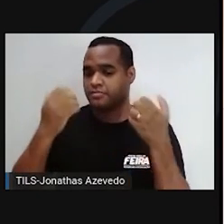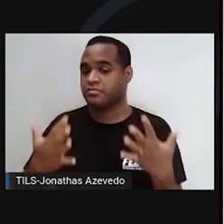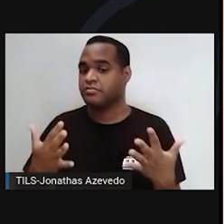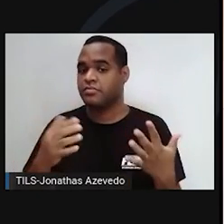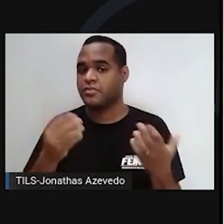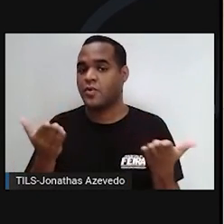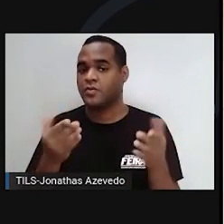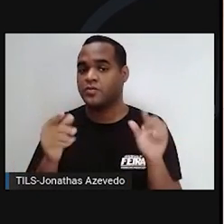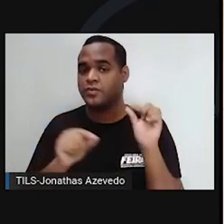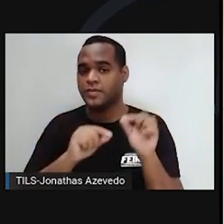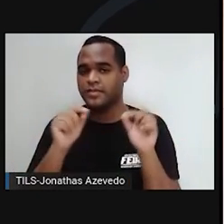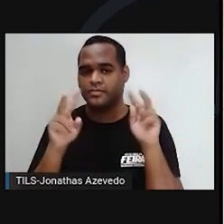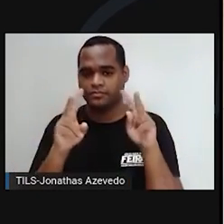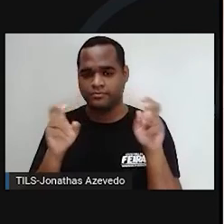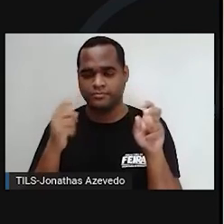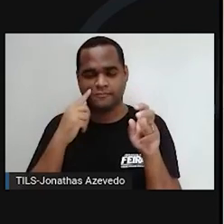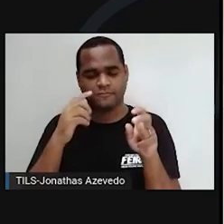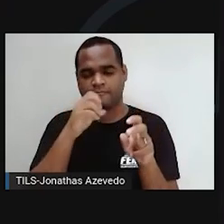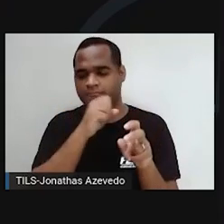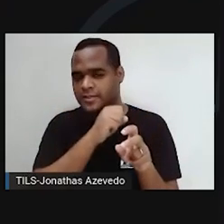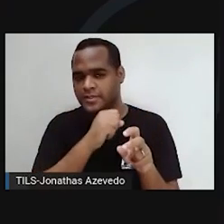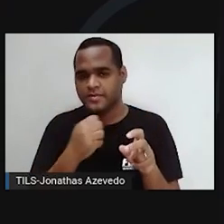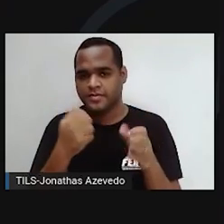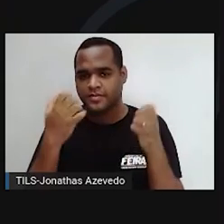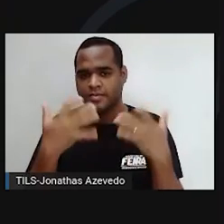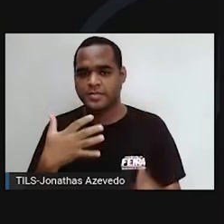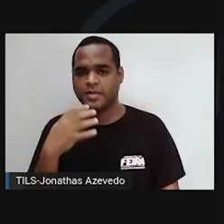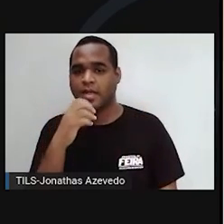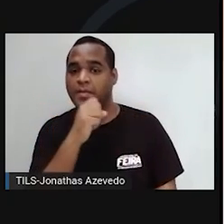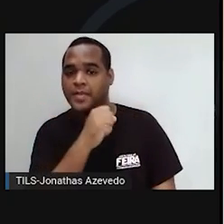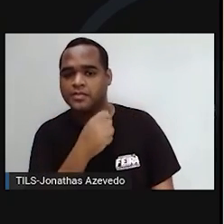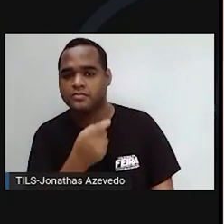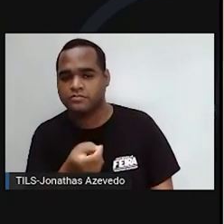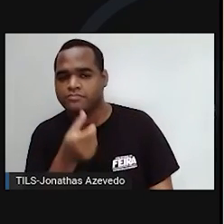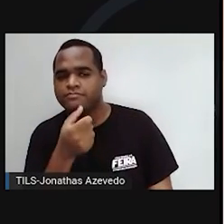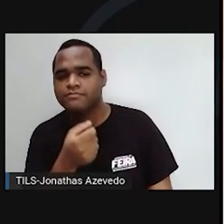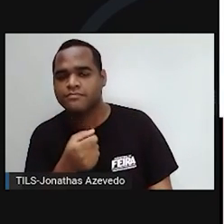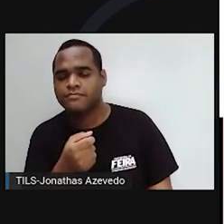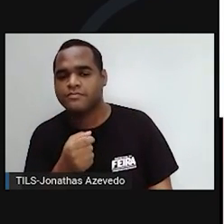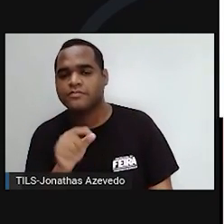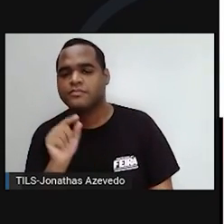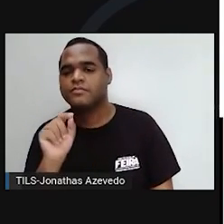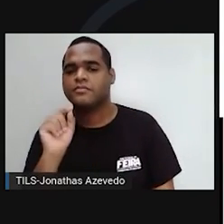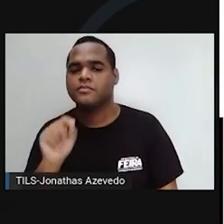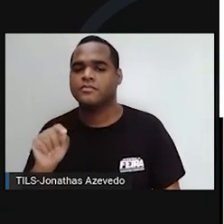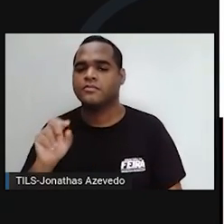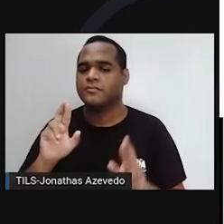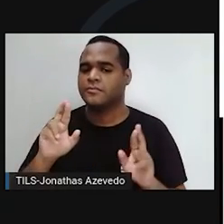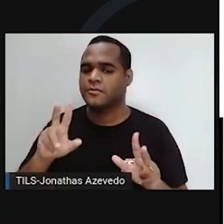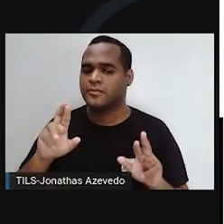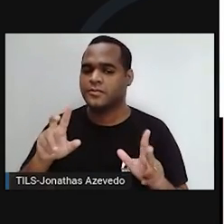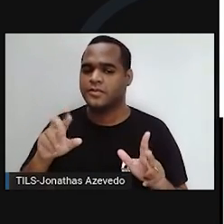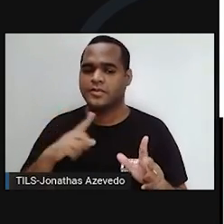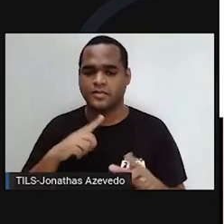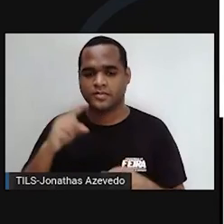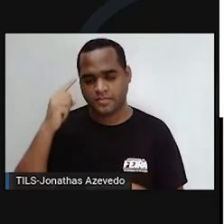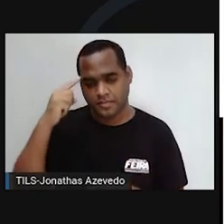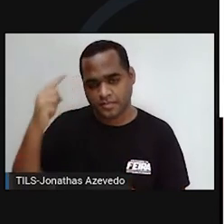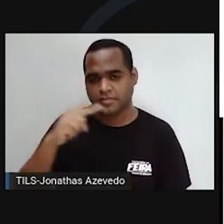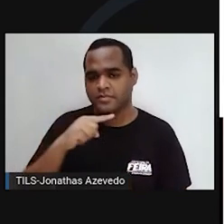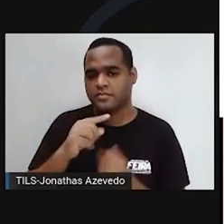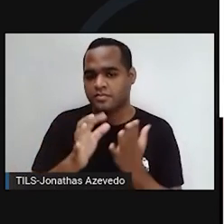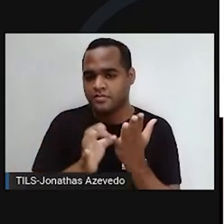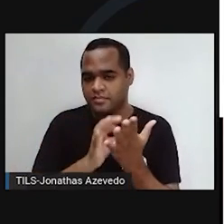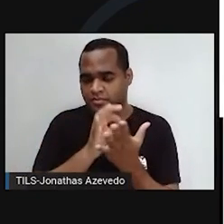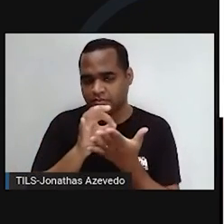hoje é Bate Bola Jogo Rápido. Bate Bola Jogo Rápido. Qual a diferença entre a célula animal e vegetal?